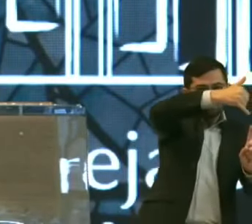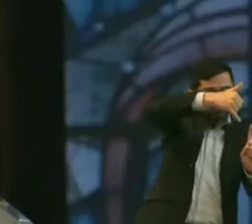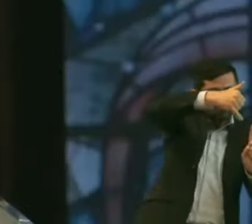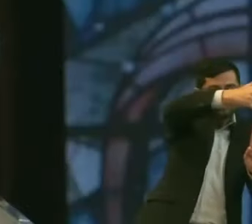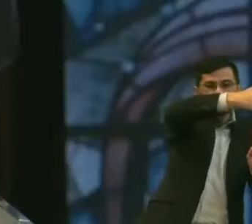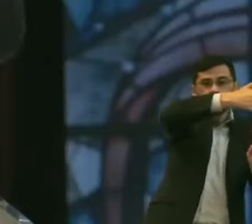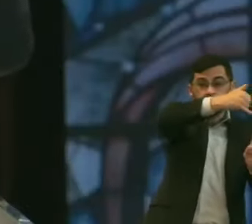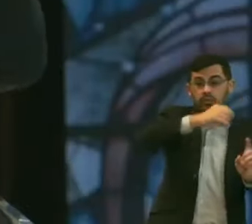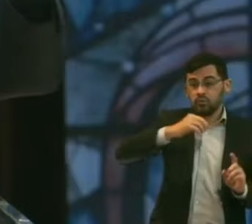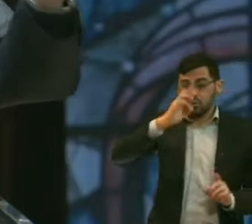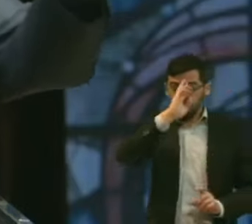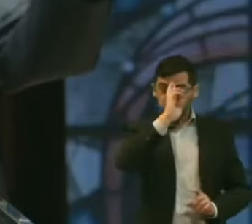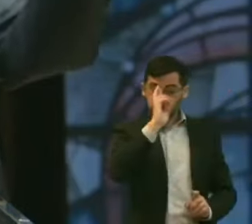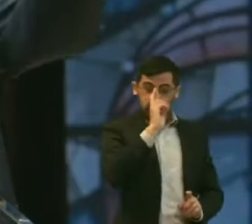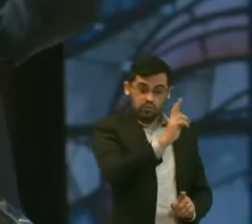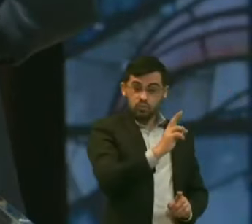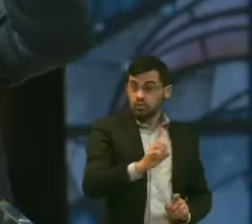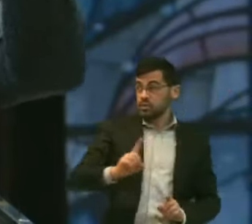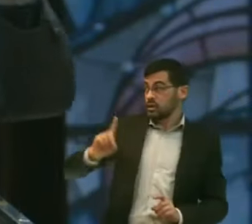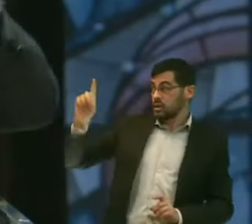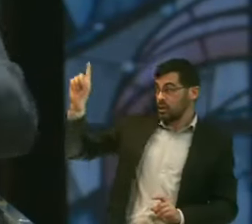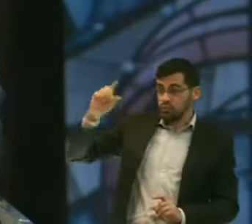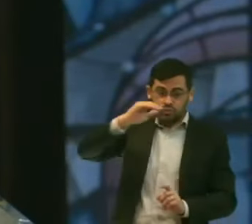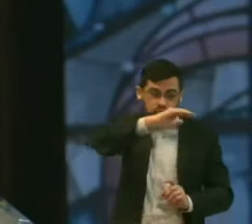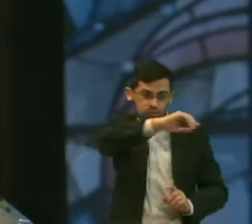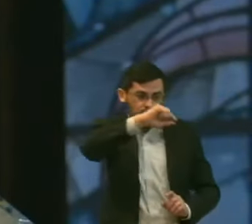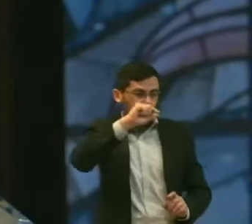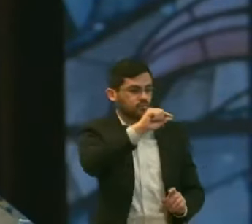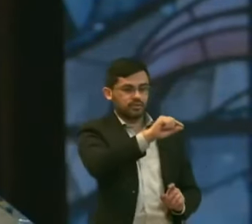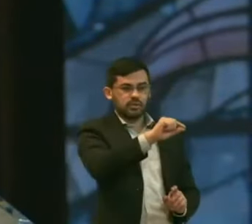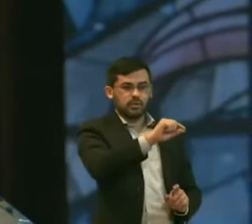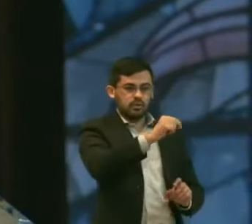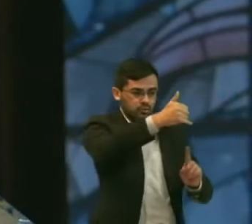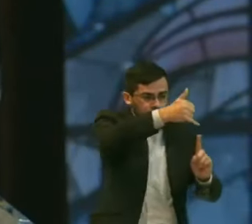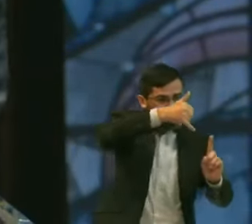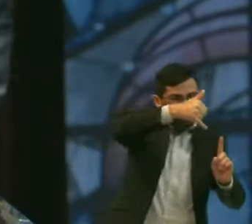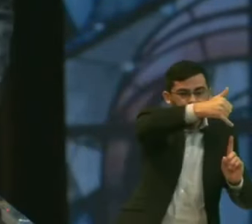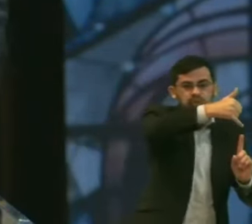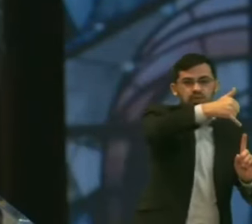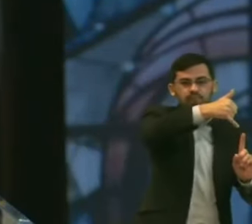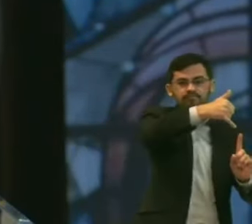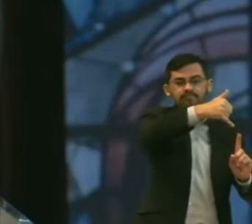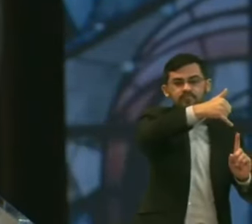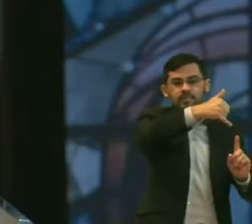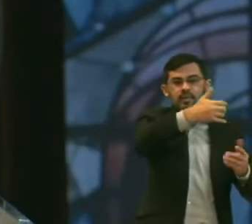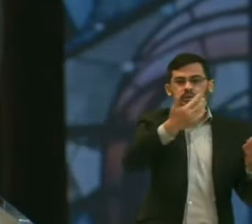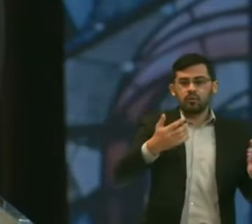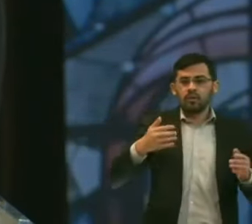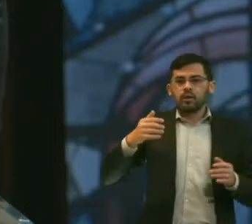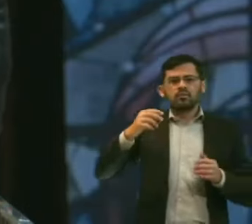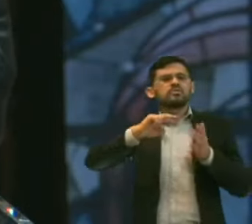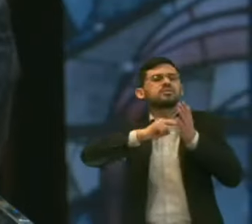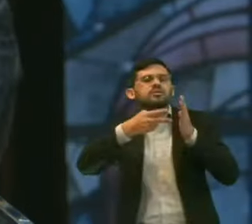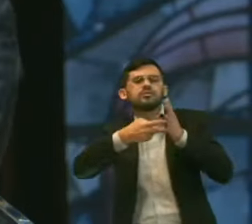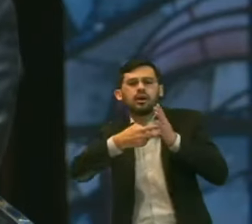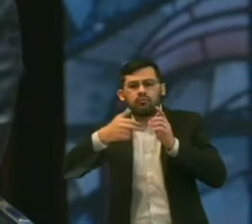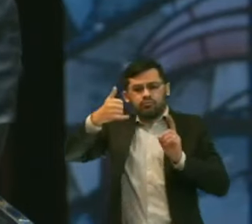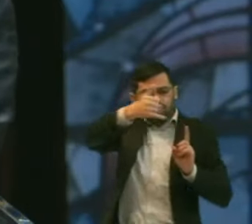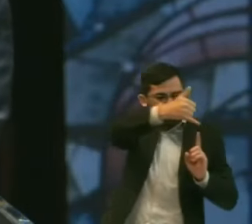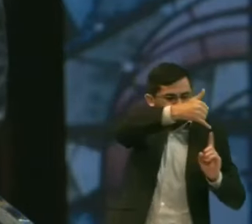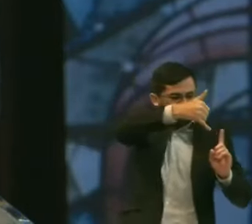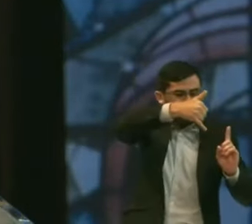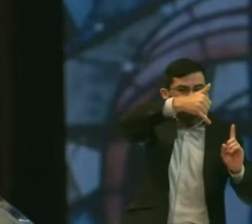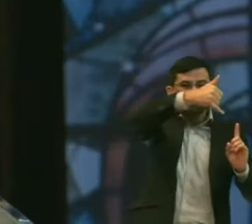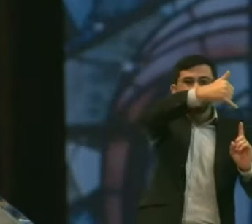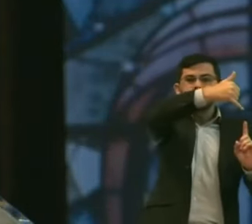Olha, o Senhor te escolheu Te ungiu Para isso E esse Derramar desse óleo